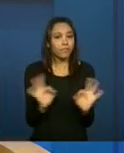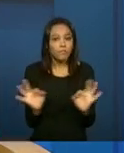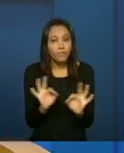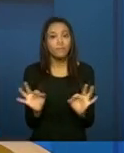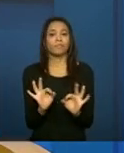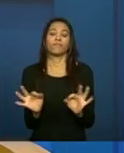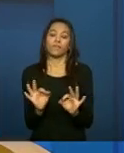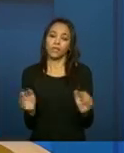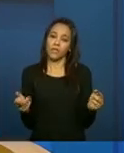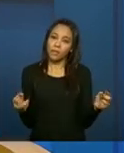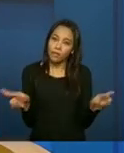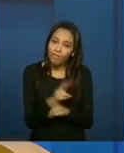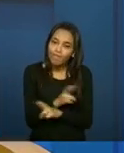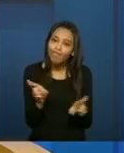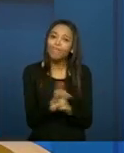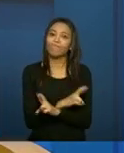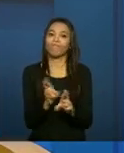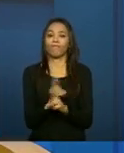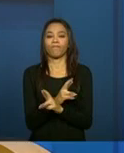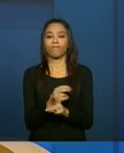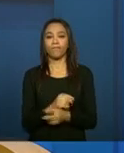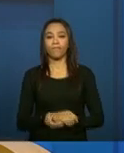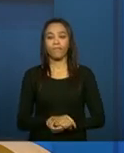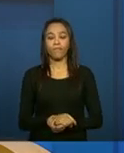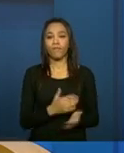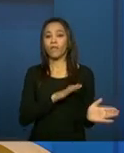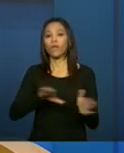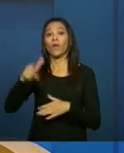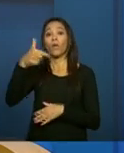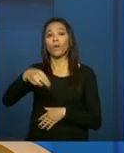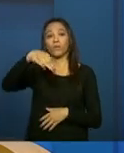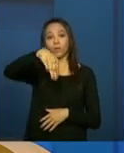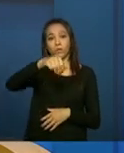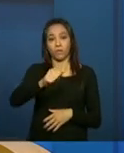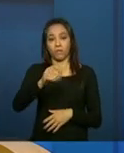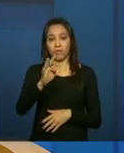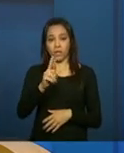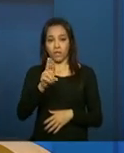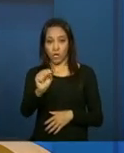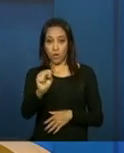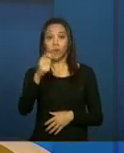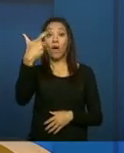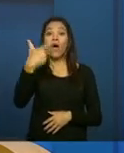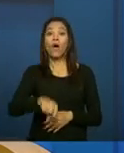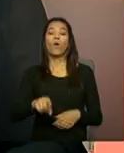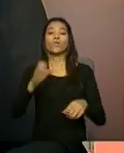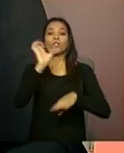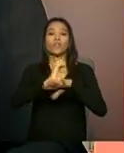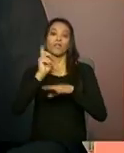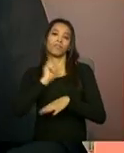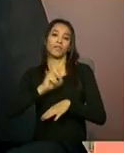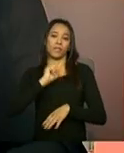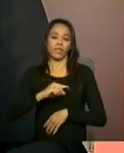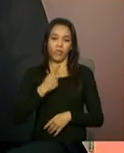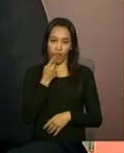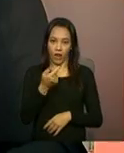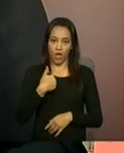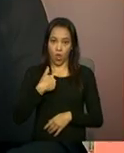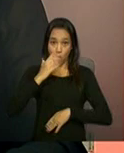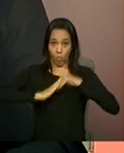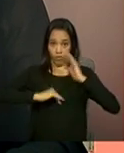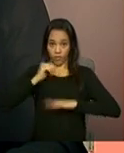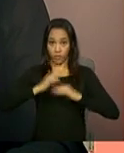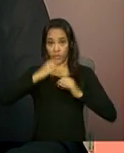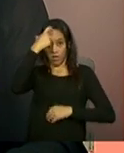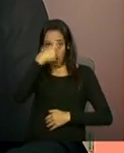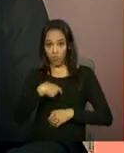com a família dos usuários. Matheus, de Minas Gerais, ele diz o sou técnico de nível médio de um